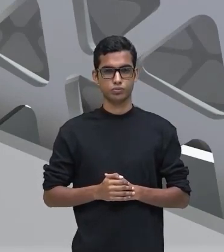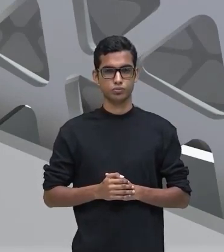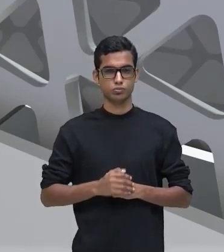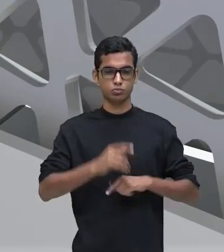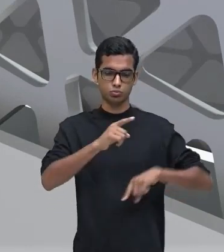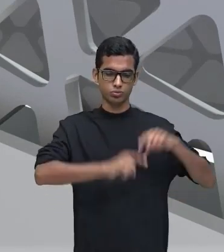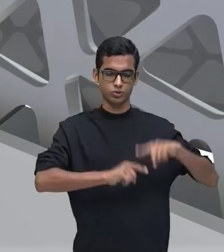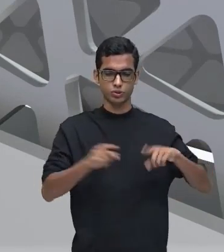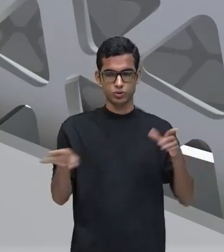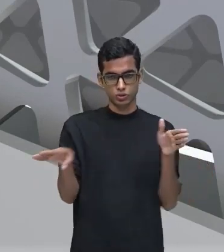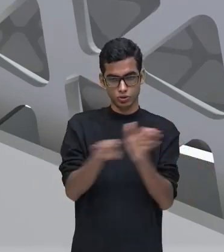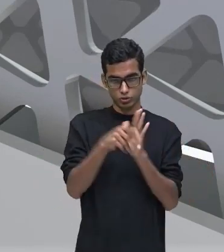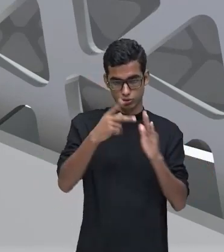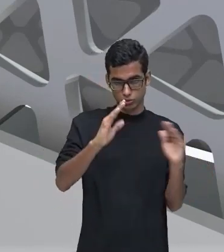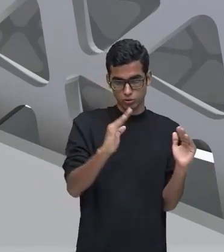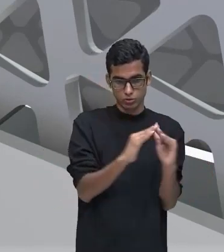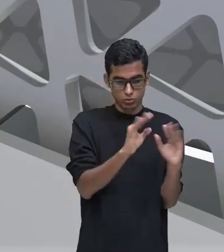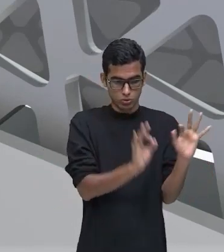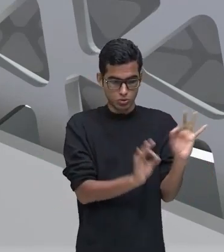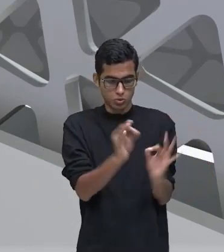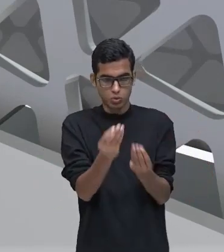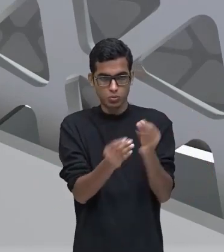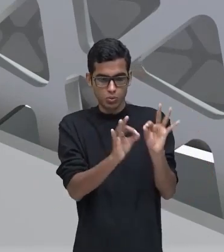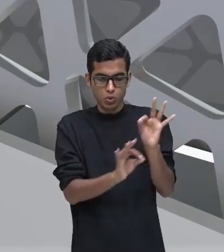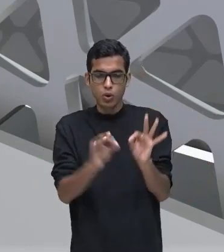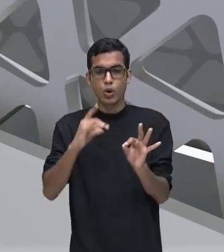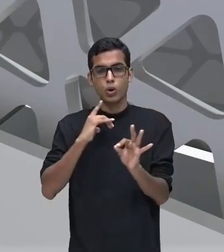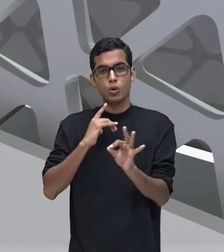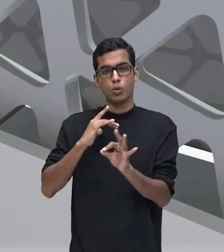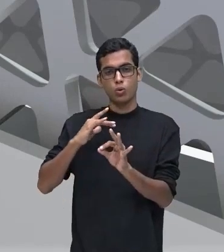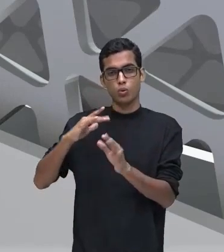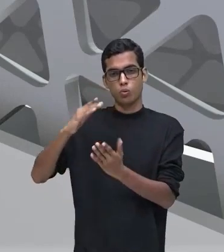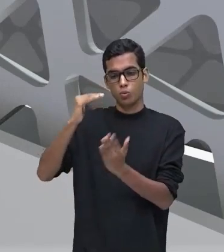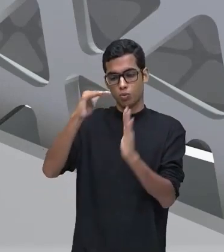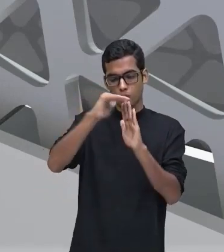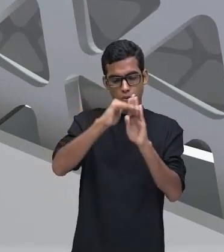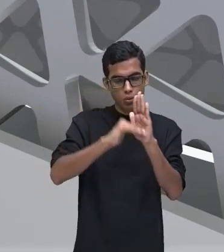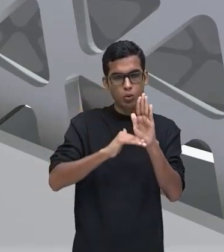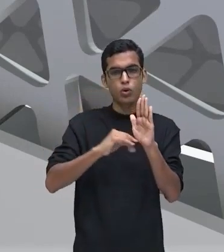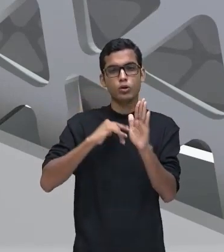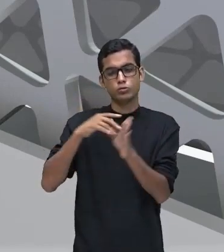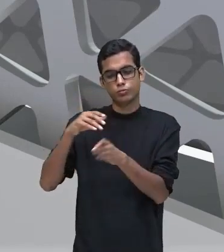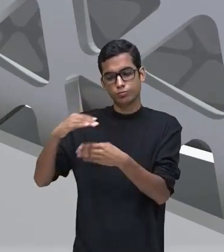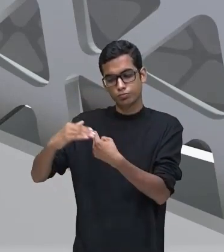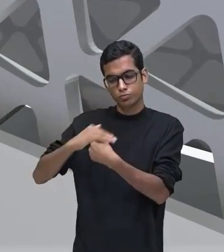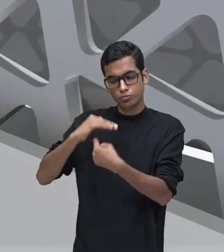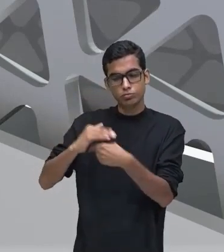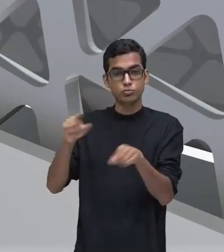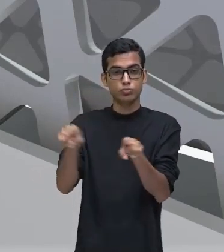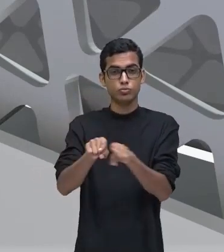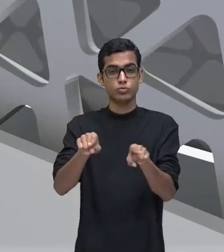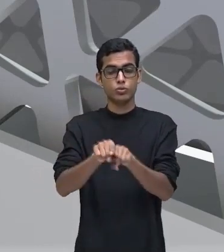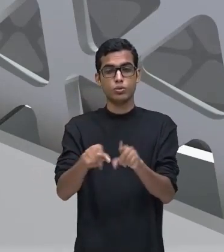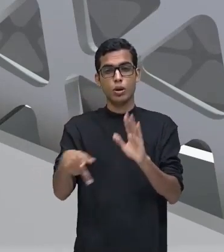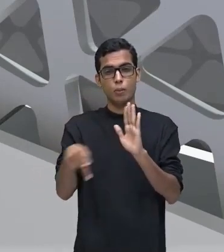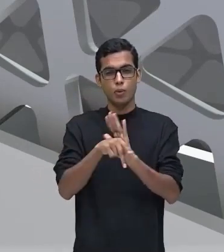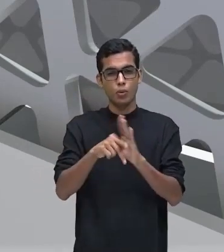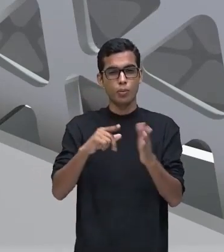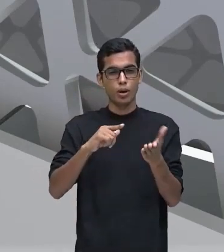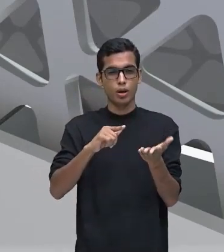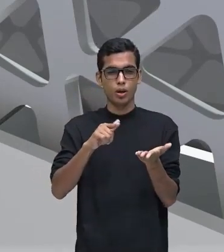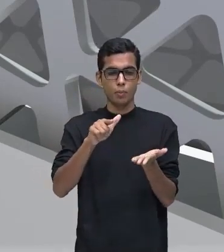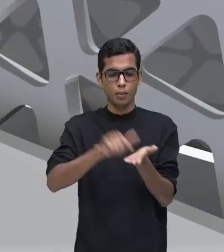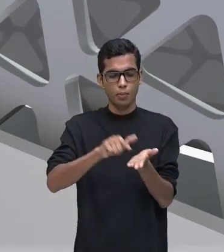chegou aí na sua casa, com o manual de instrução, então textos como o manual de instrução, a bula de remédio, fazem parte